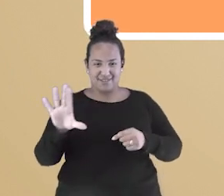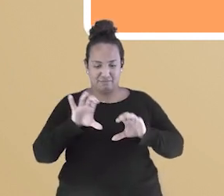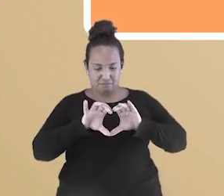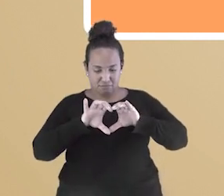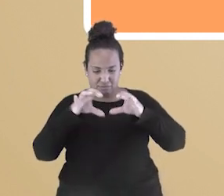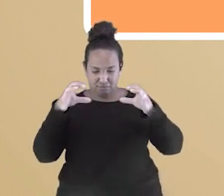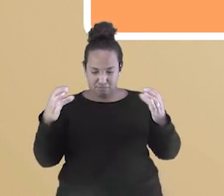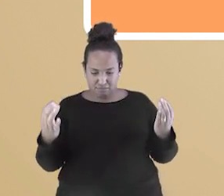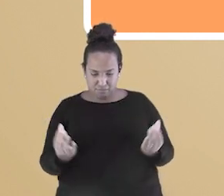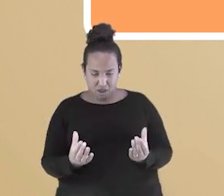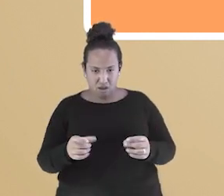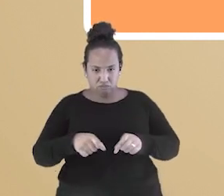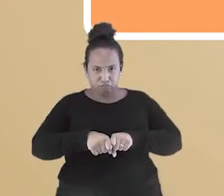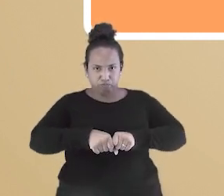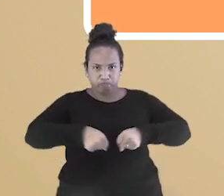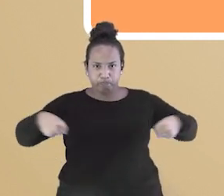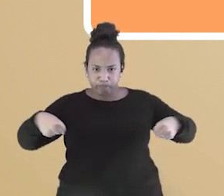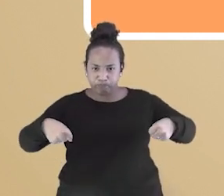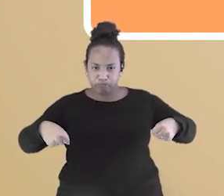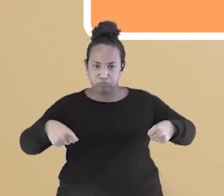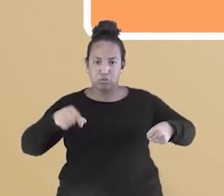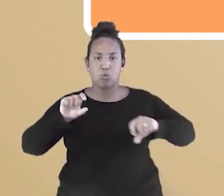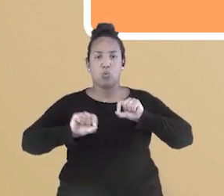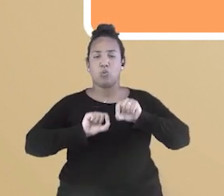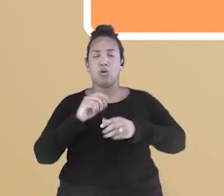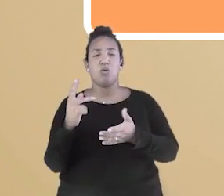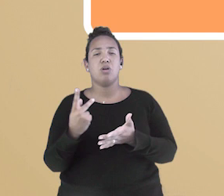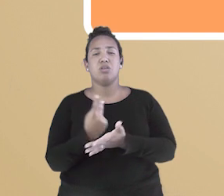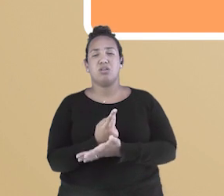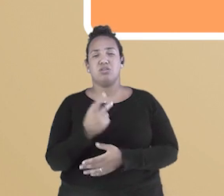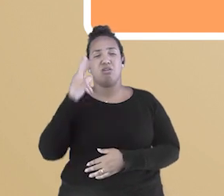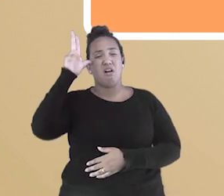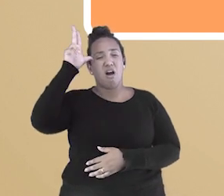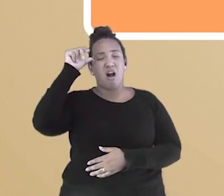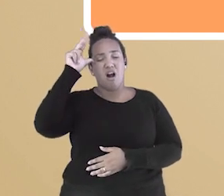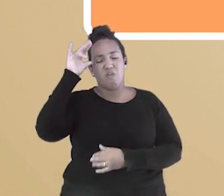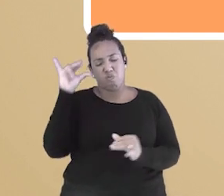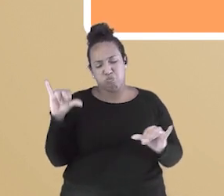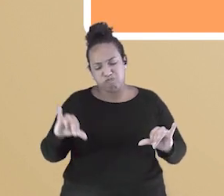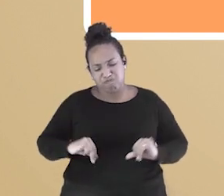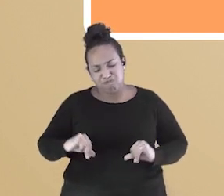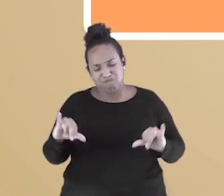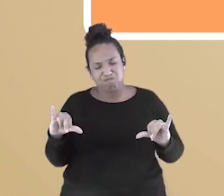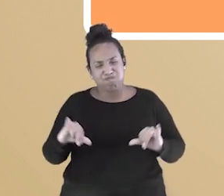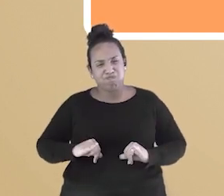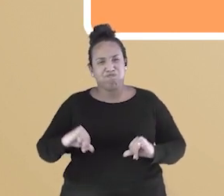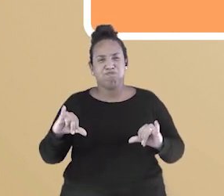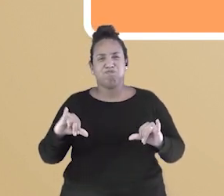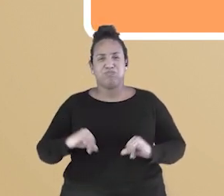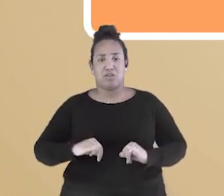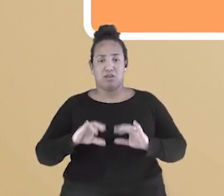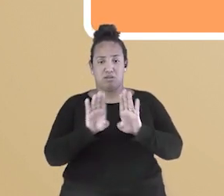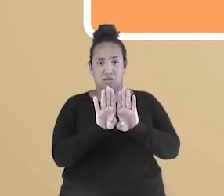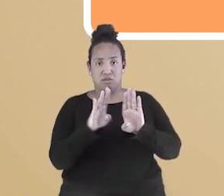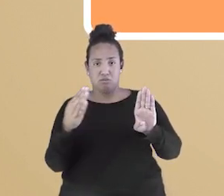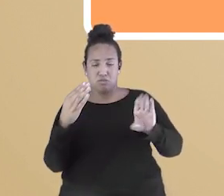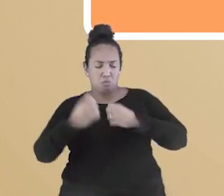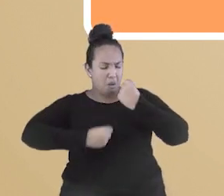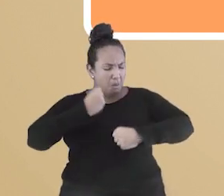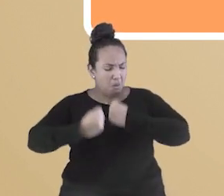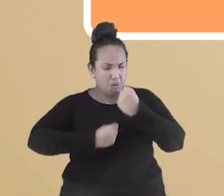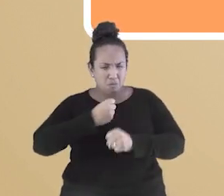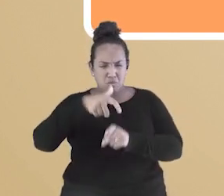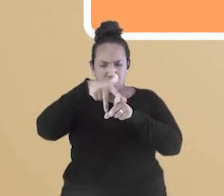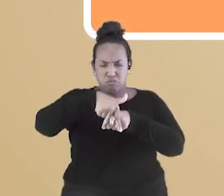Isso faz com que ele comece a sentir muita dor. E quando os portões se abrem, ele vai correr desesperadamente. É no